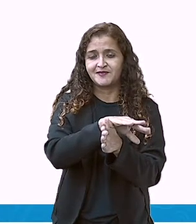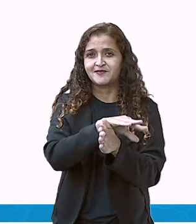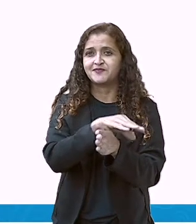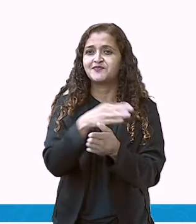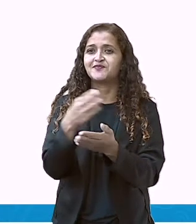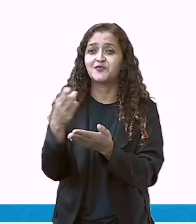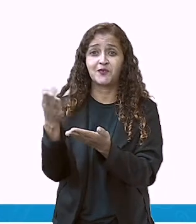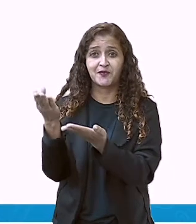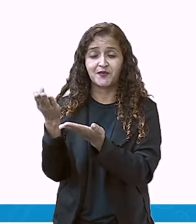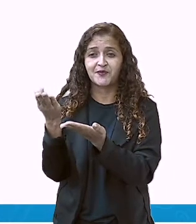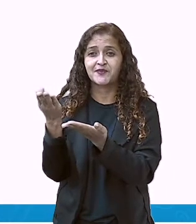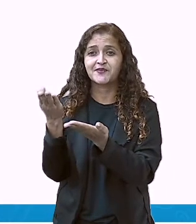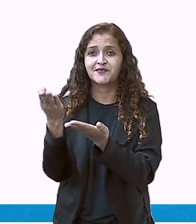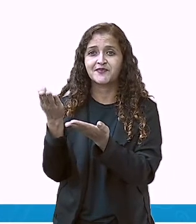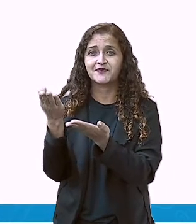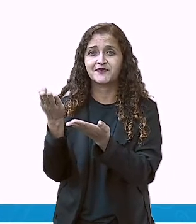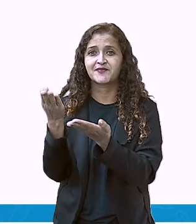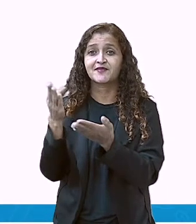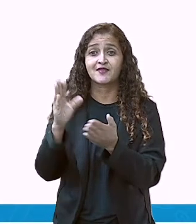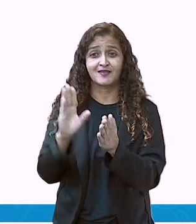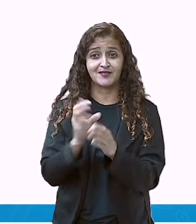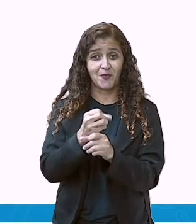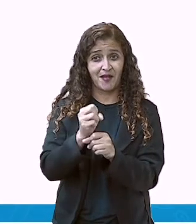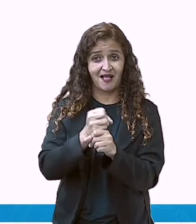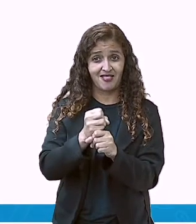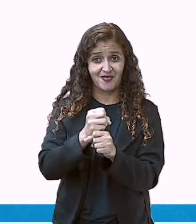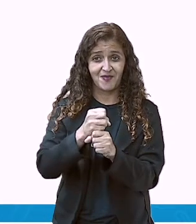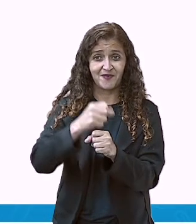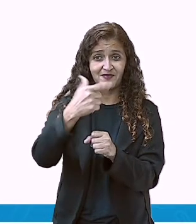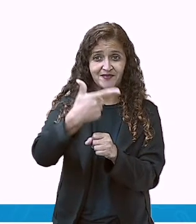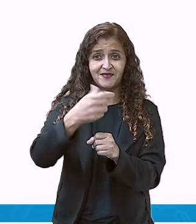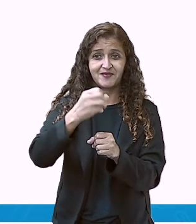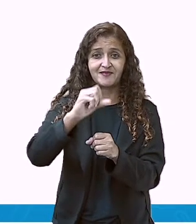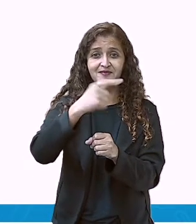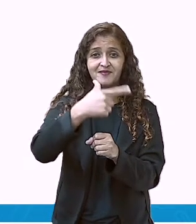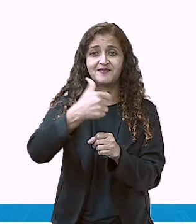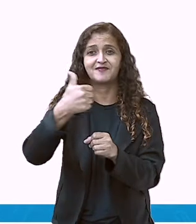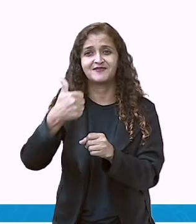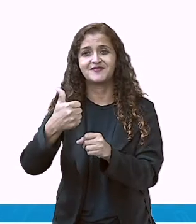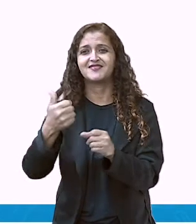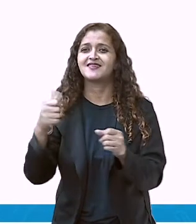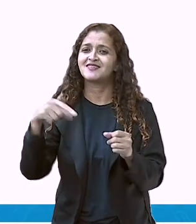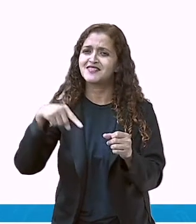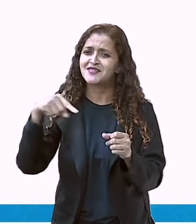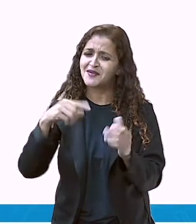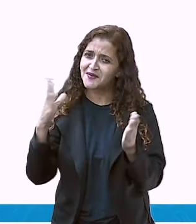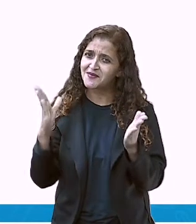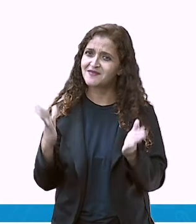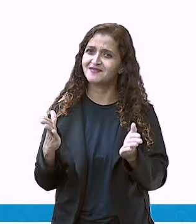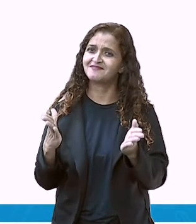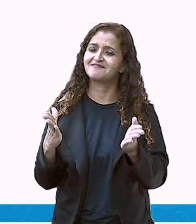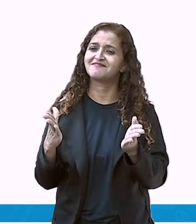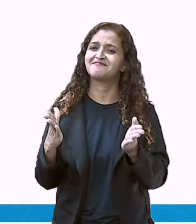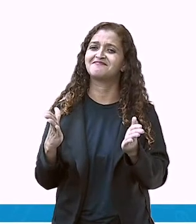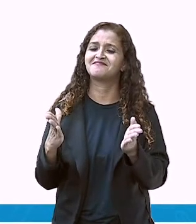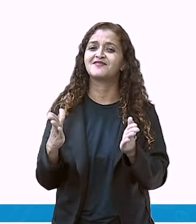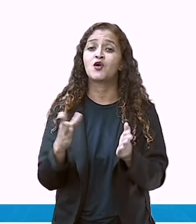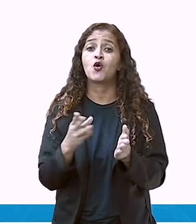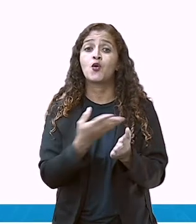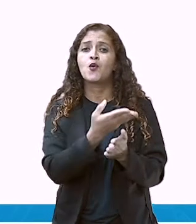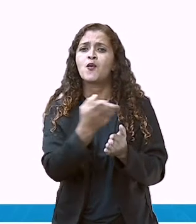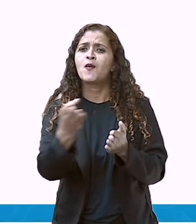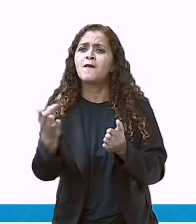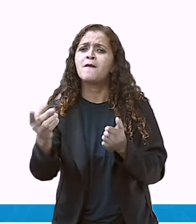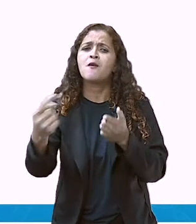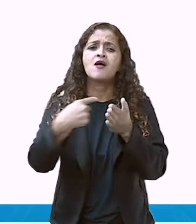calendário. Esse aqui já é o ano de 2021, que é o ano que nós estamos. Quando perguntar para